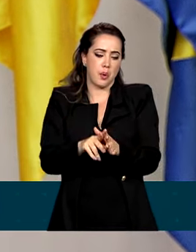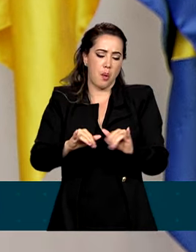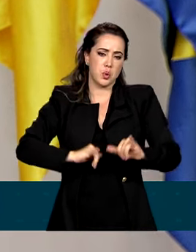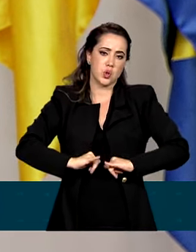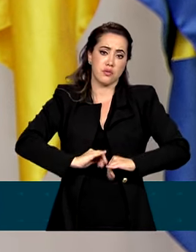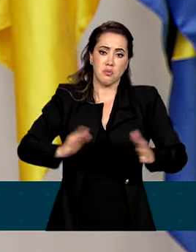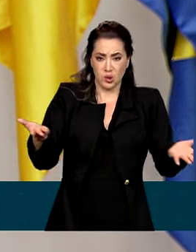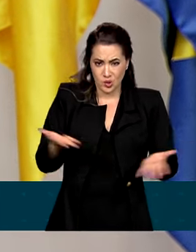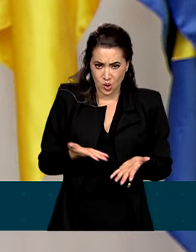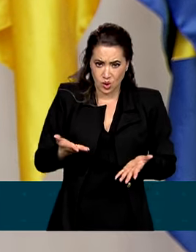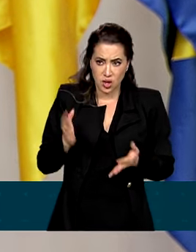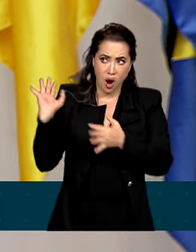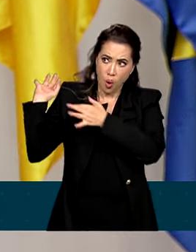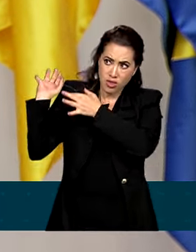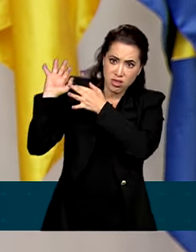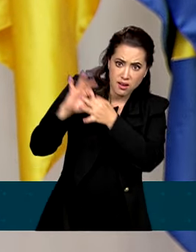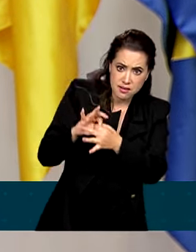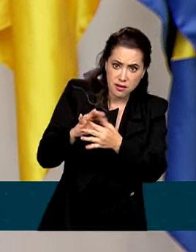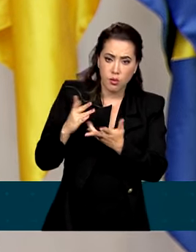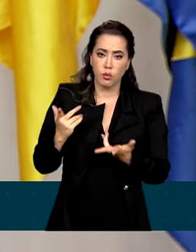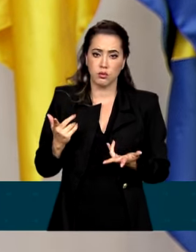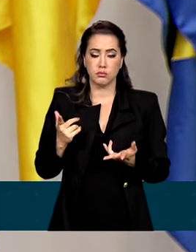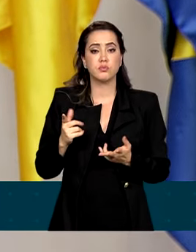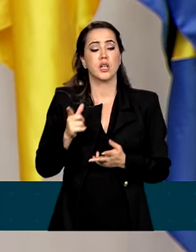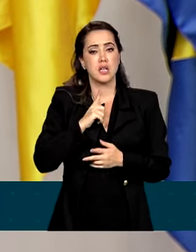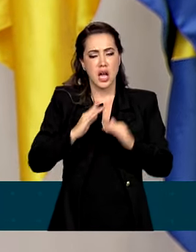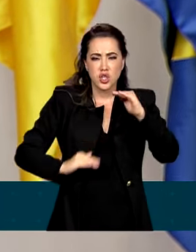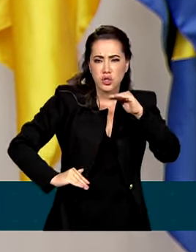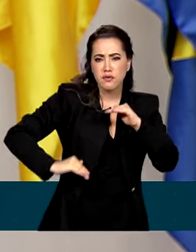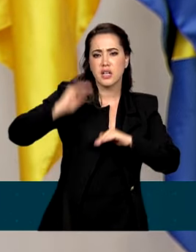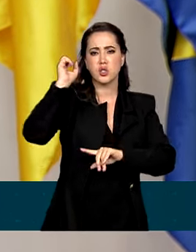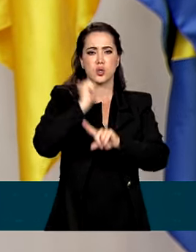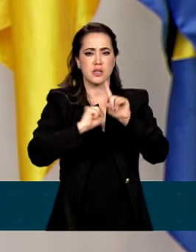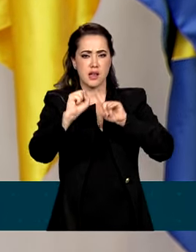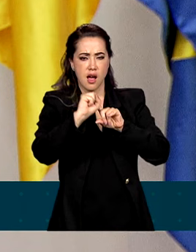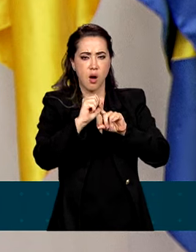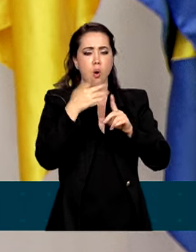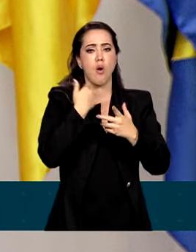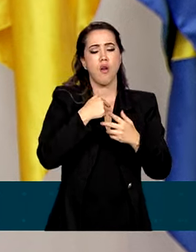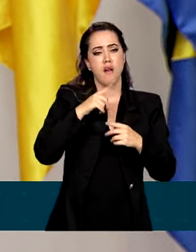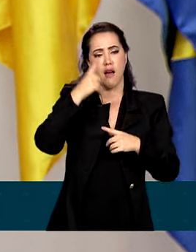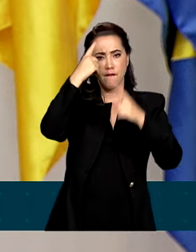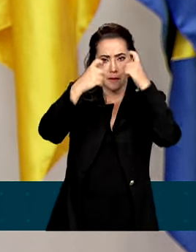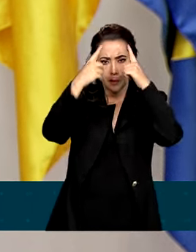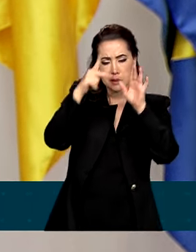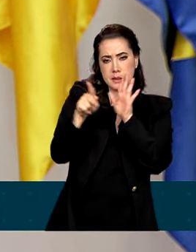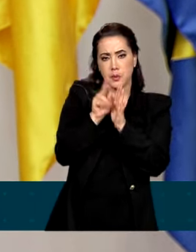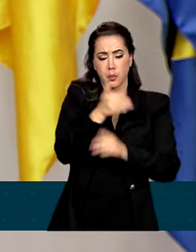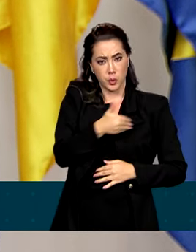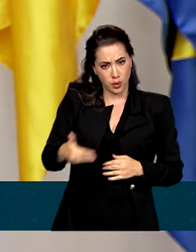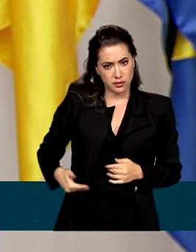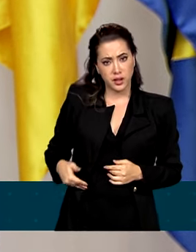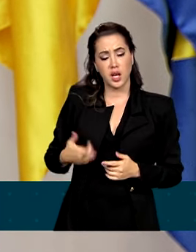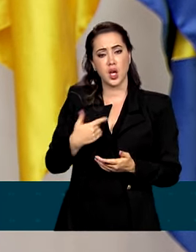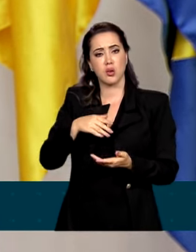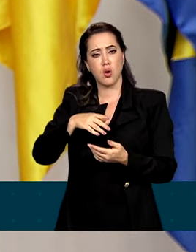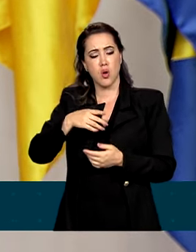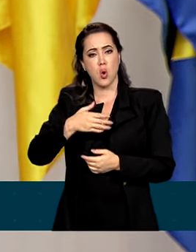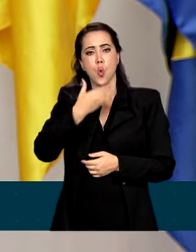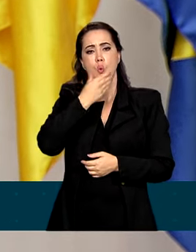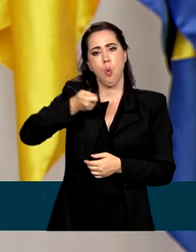cotidianos. As desigualdades, as violências de Estado, o machismo, o racismo, a